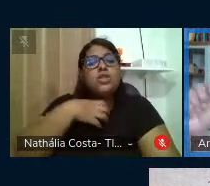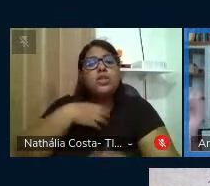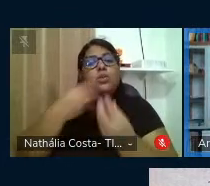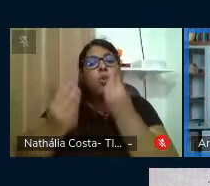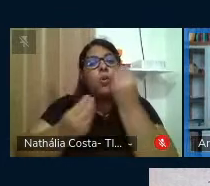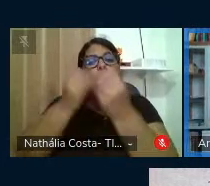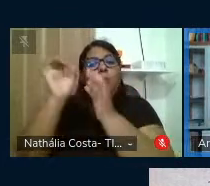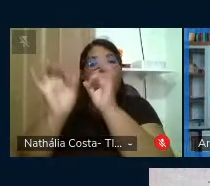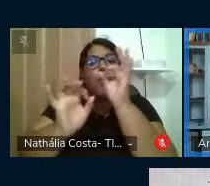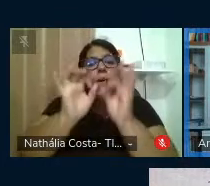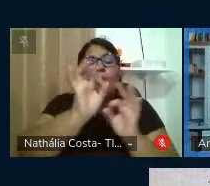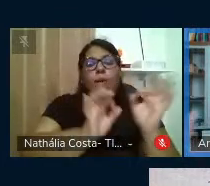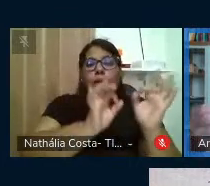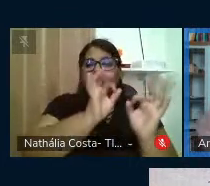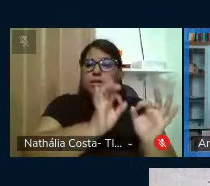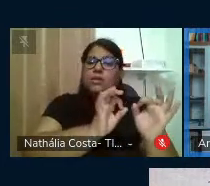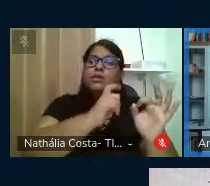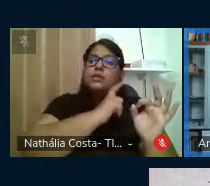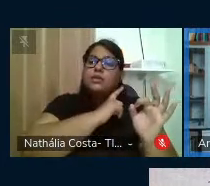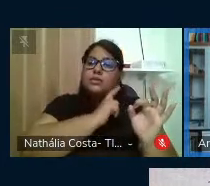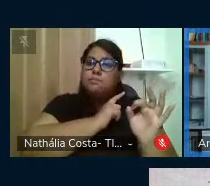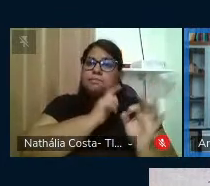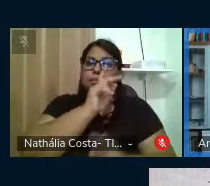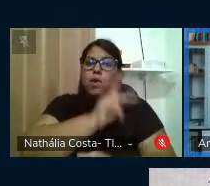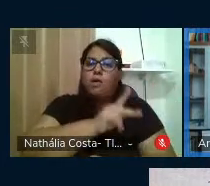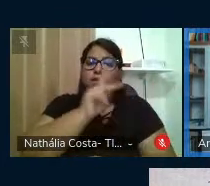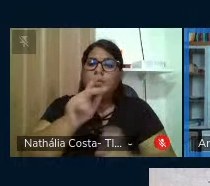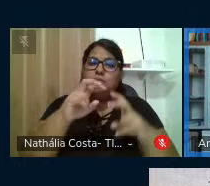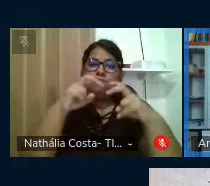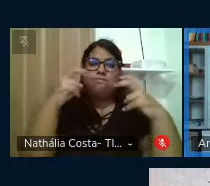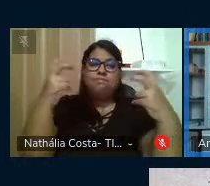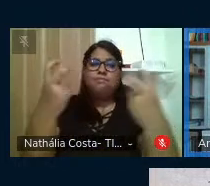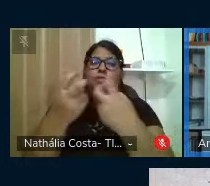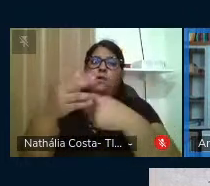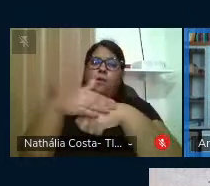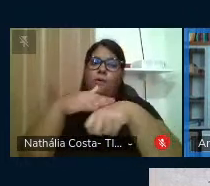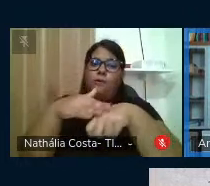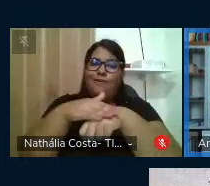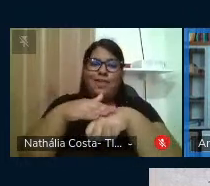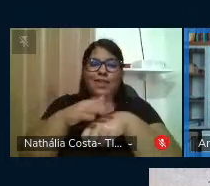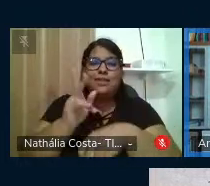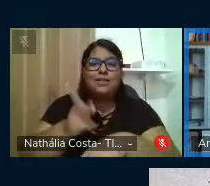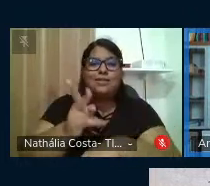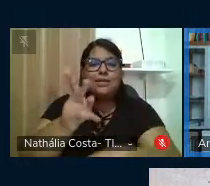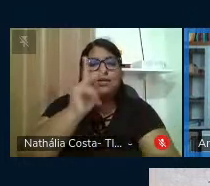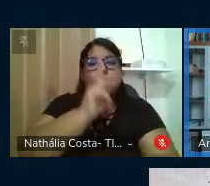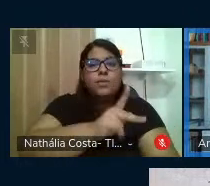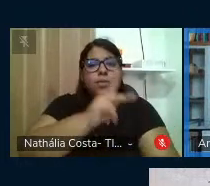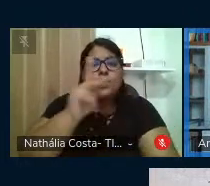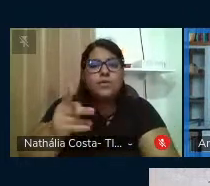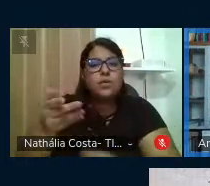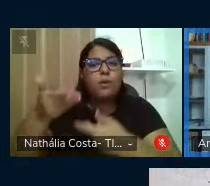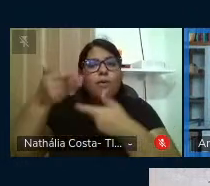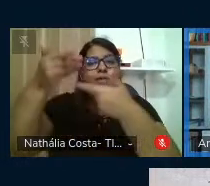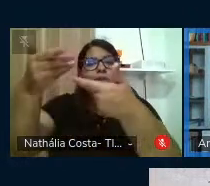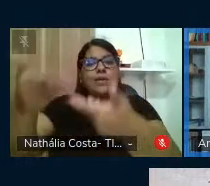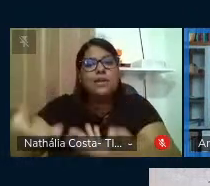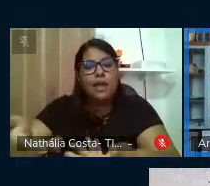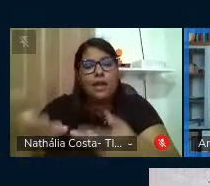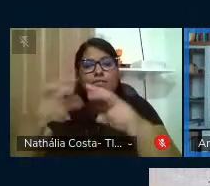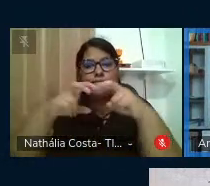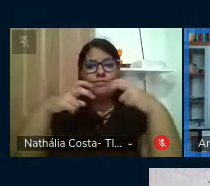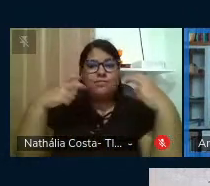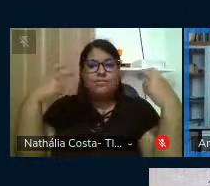é construído para trazer esse professor para a roda. O tempo inteiro, esse professor é convidado a entrar na